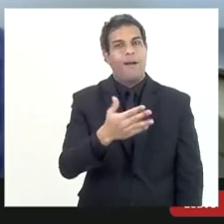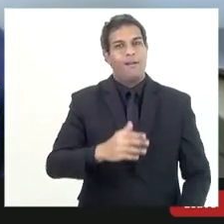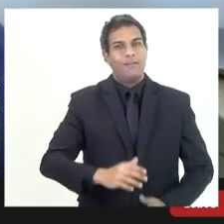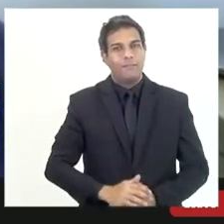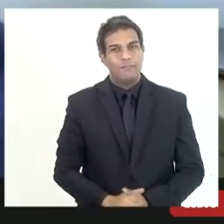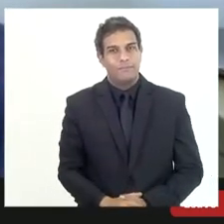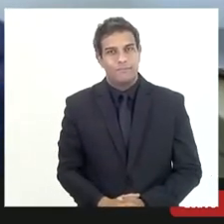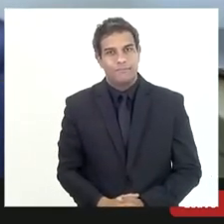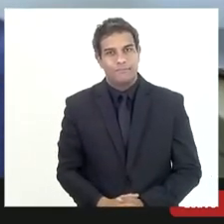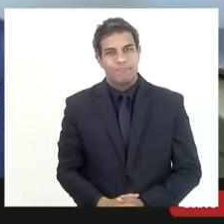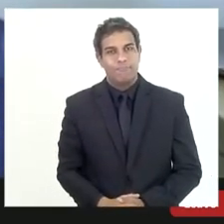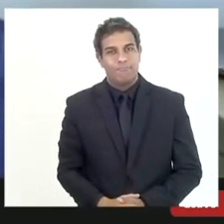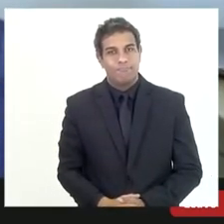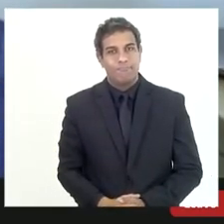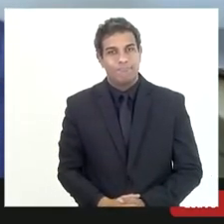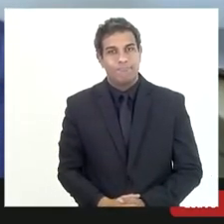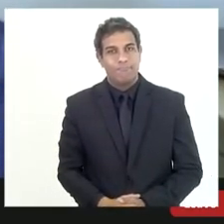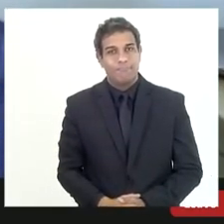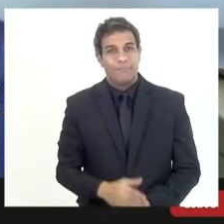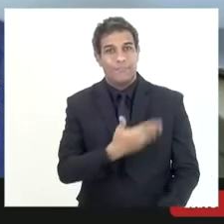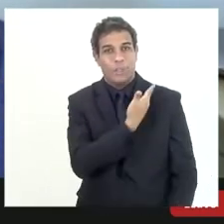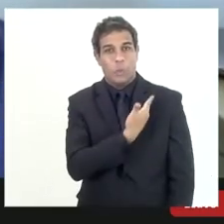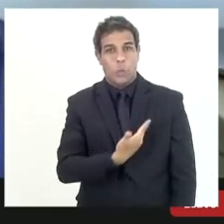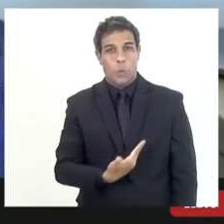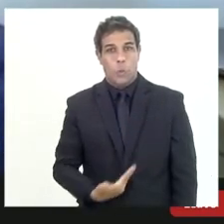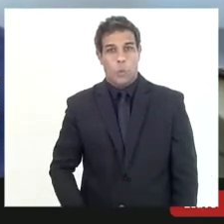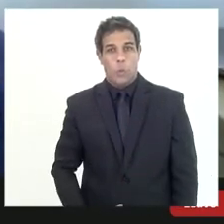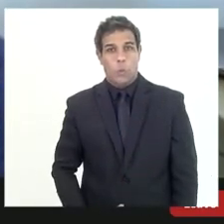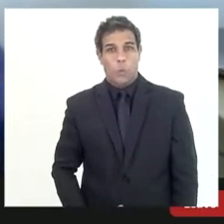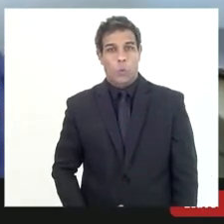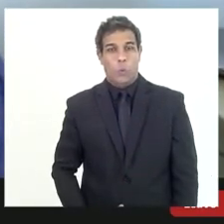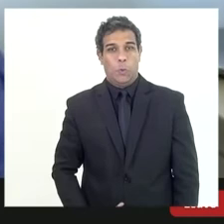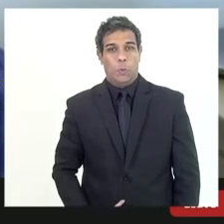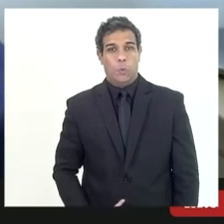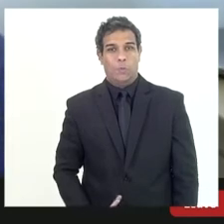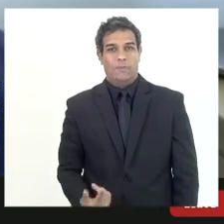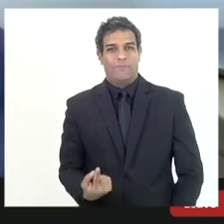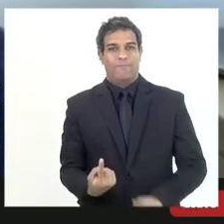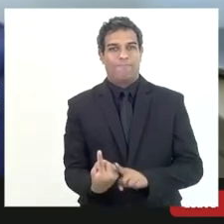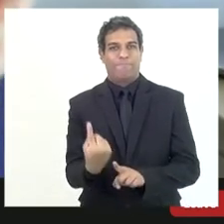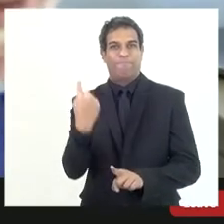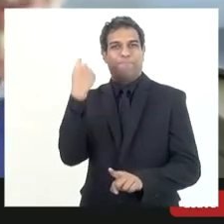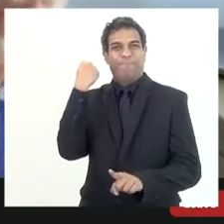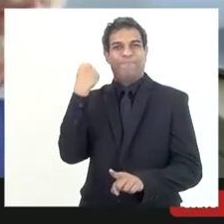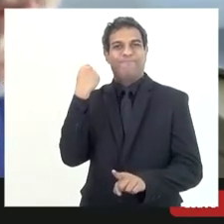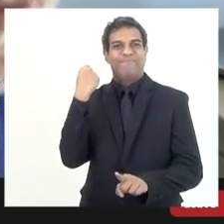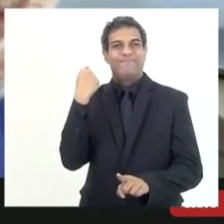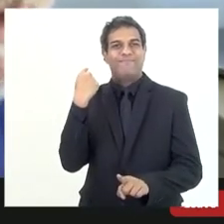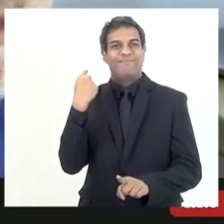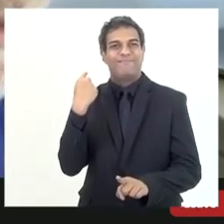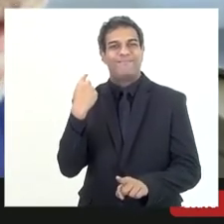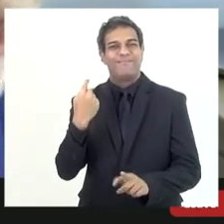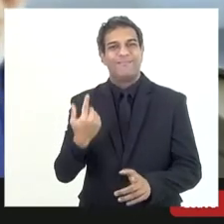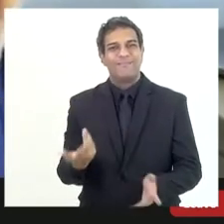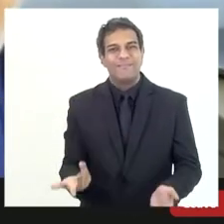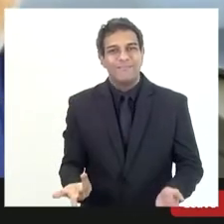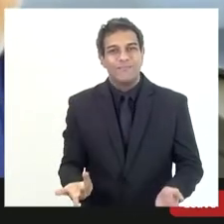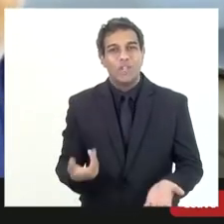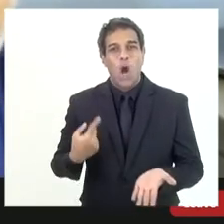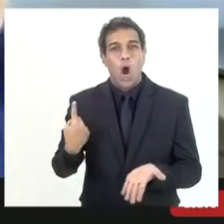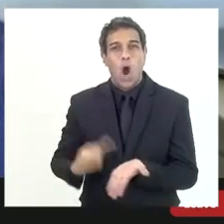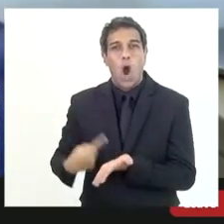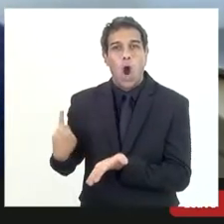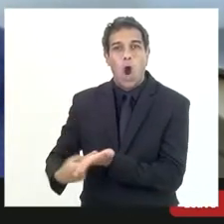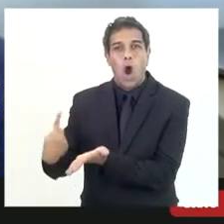o governador pretérito com outros governadores fizeram um acordo